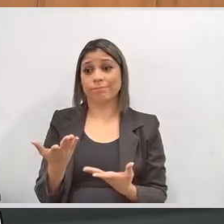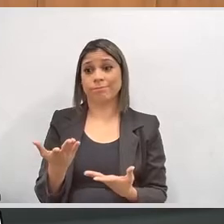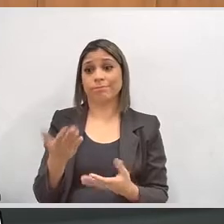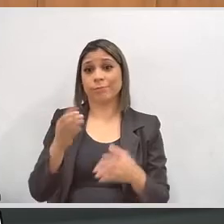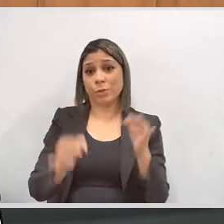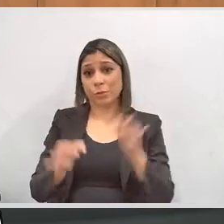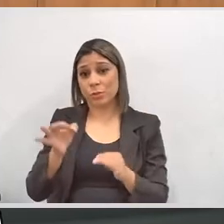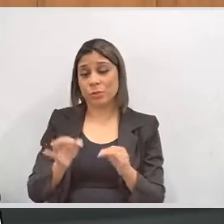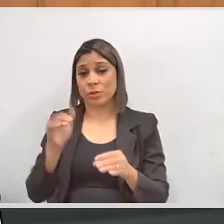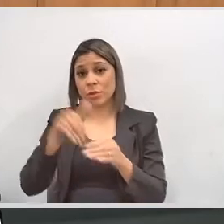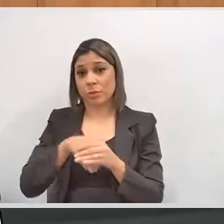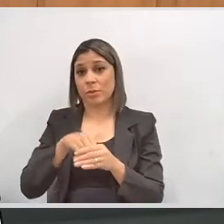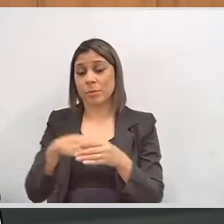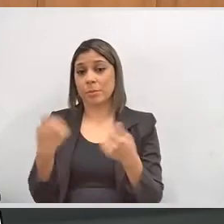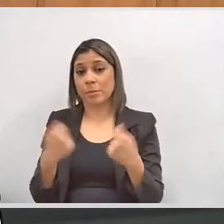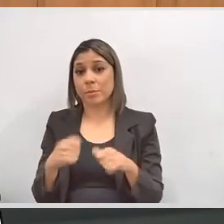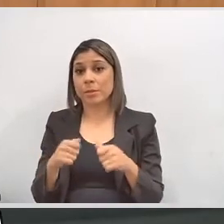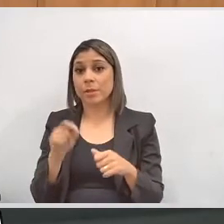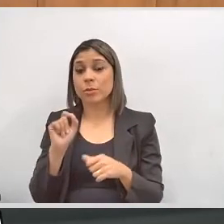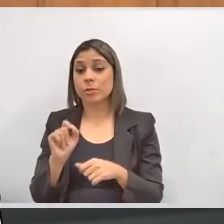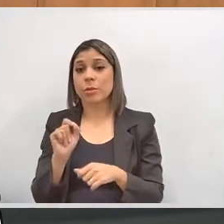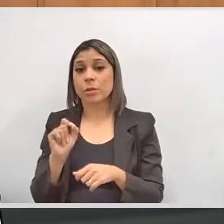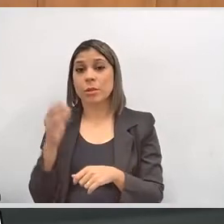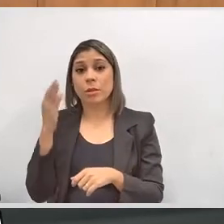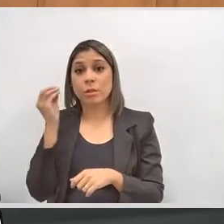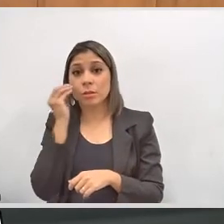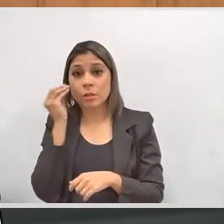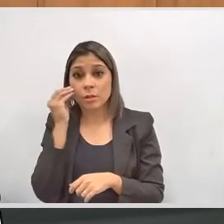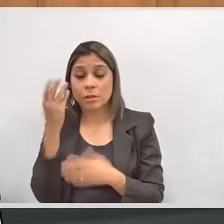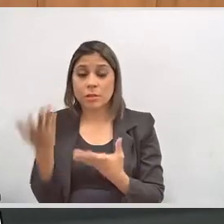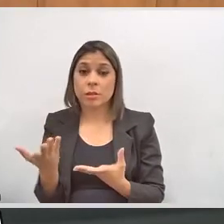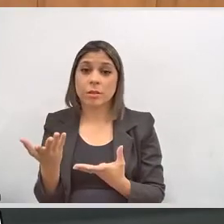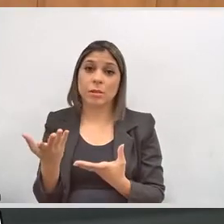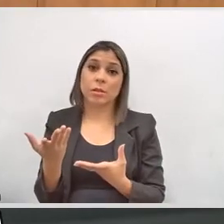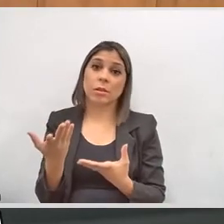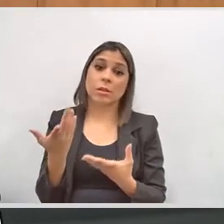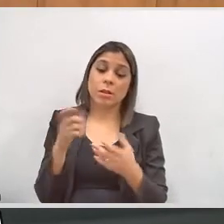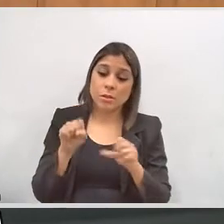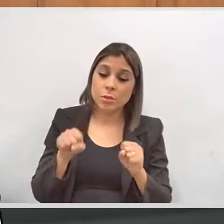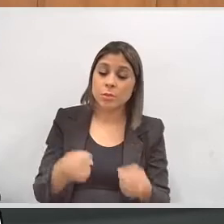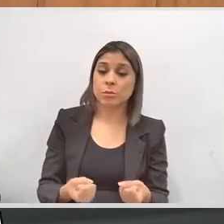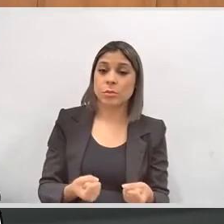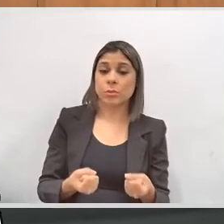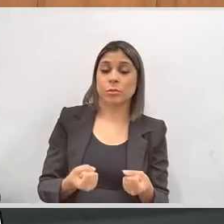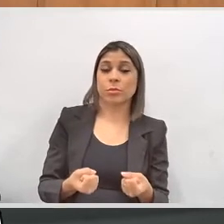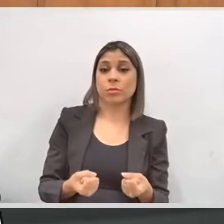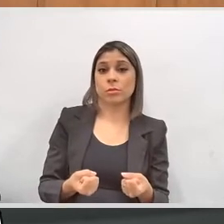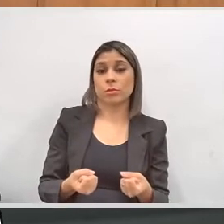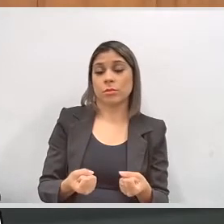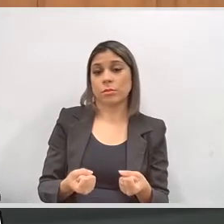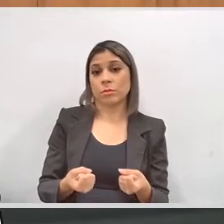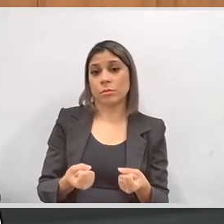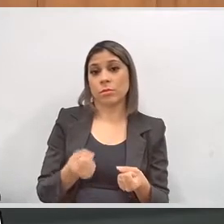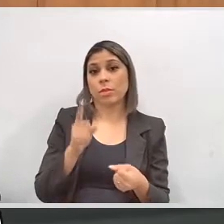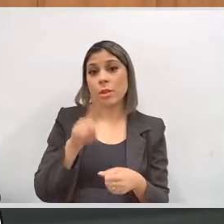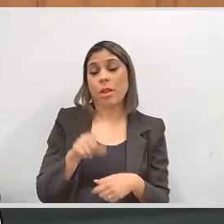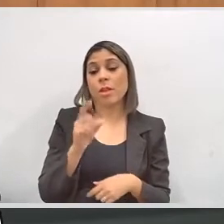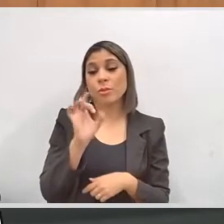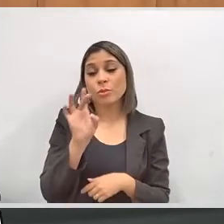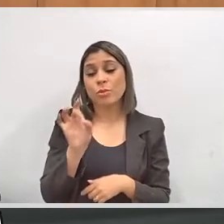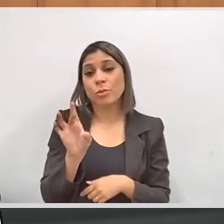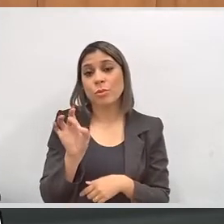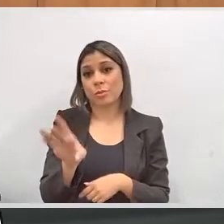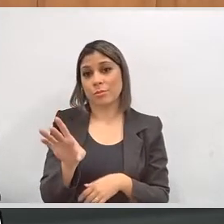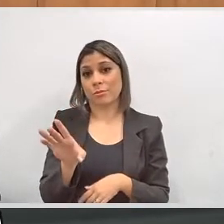justiça eleitoral tem que velar pela regularidade da eleição. e a regularidade, a garantia do voto secreto e